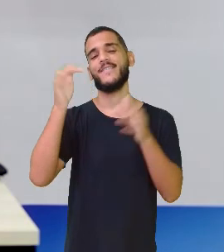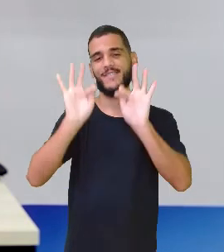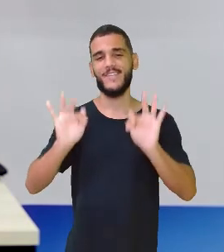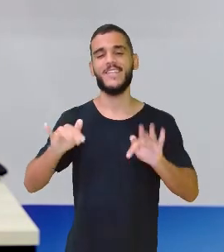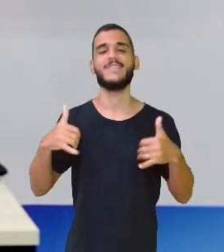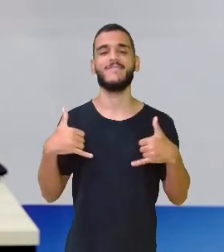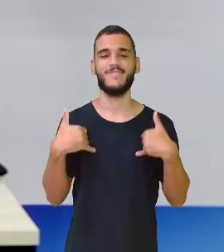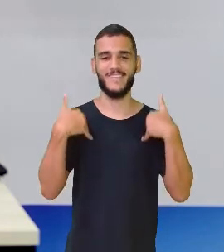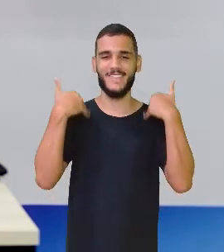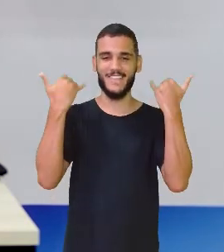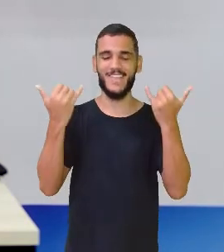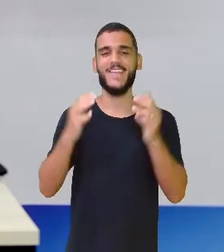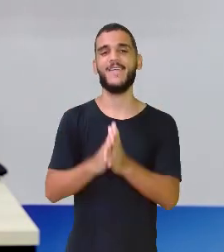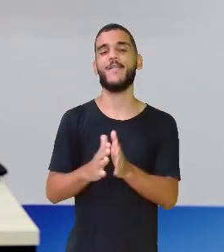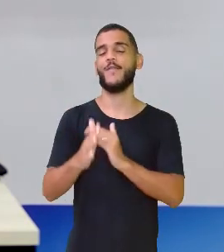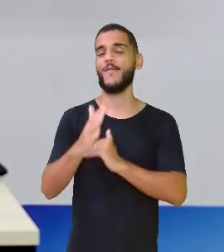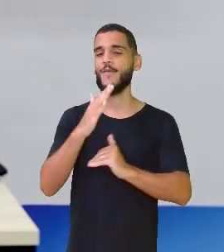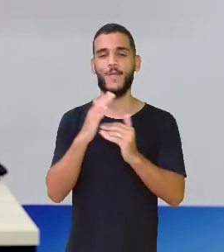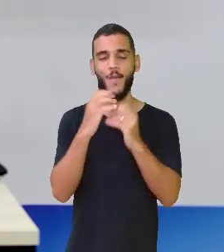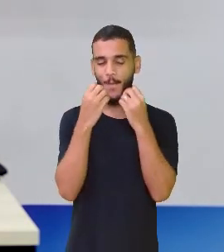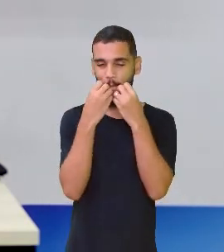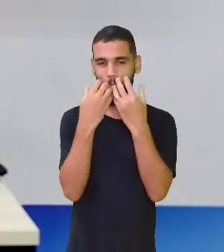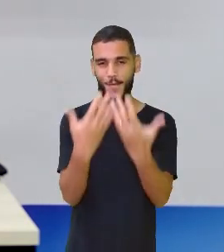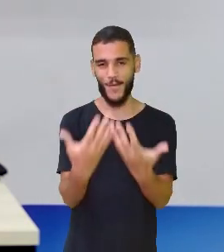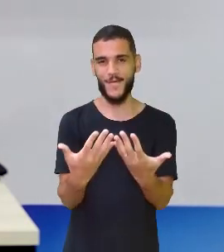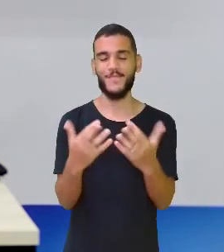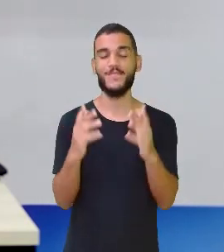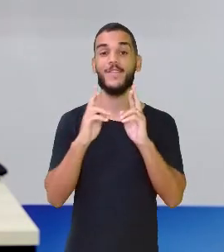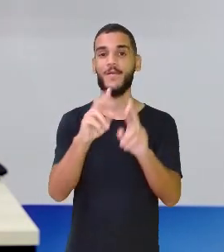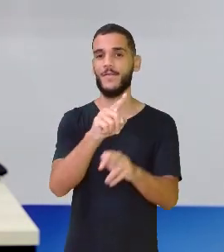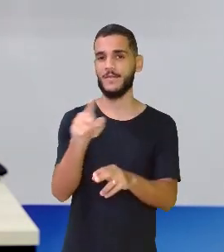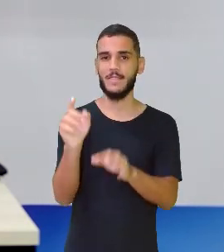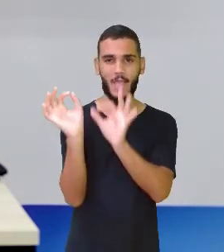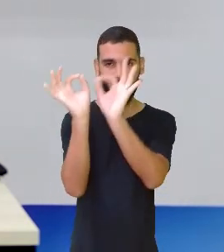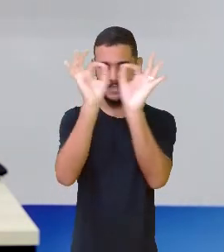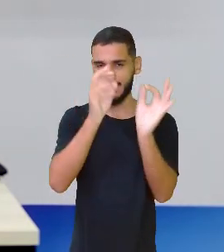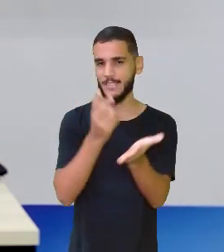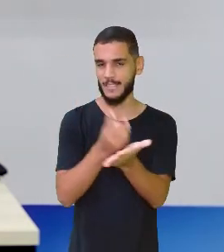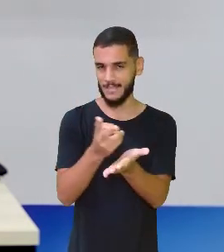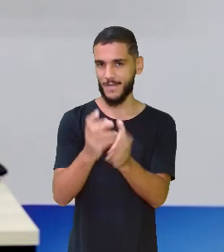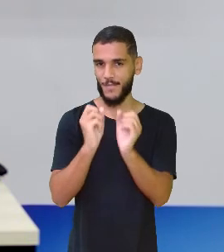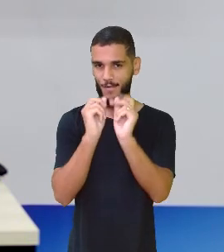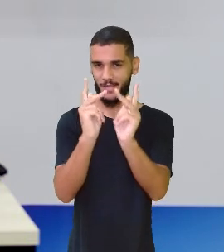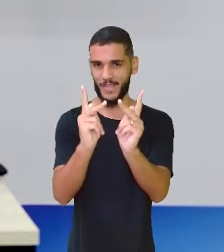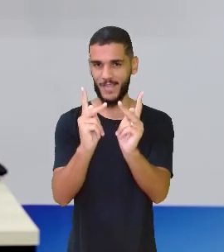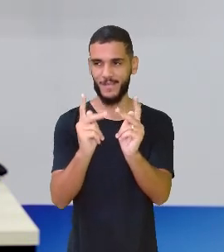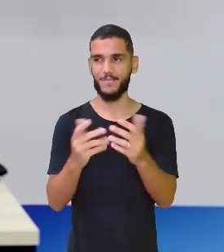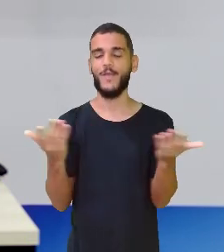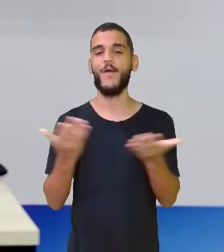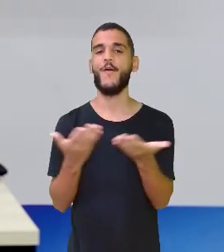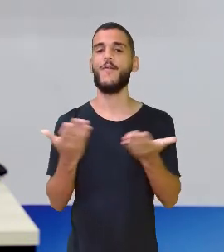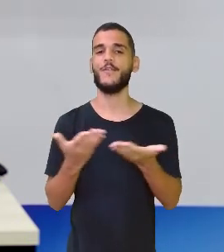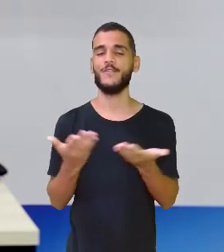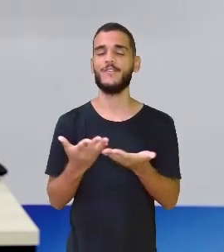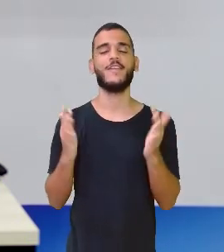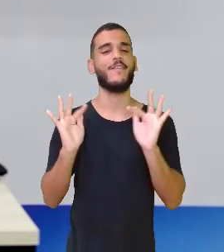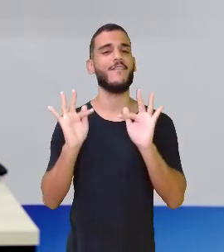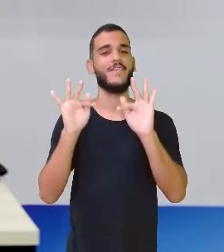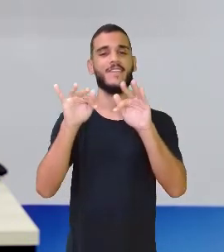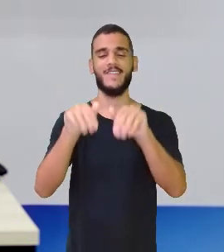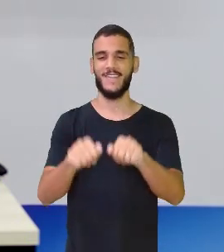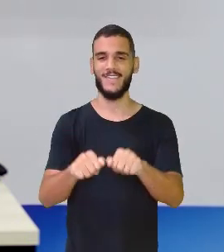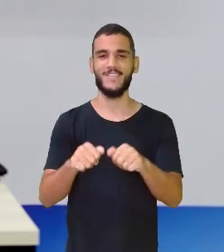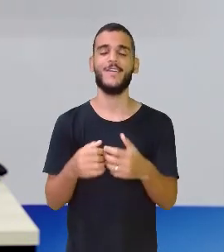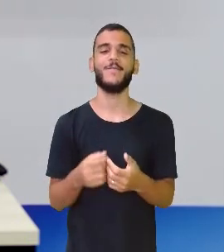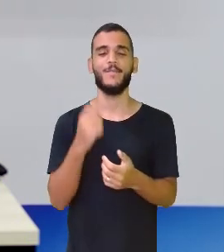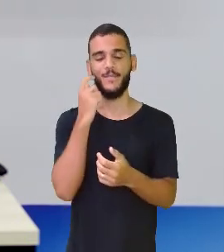aniversário. Parabéns. Tudo de bom. E eu espero que você não deixe de acompanhar as nossas aulas. Por hoje, a nossa aula chegou